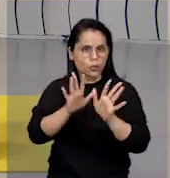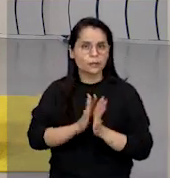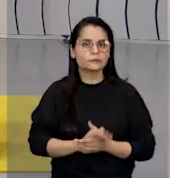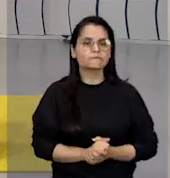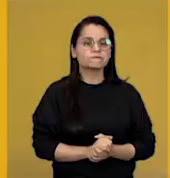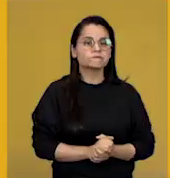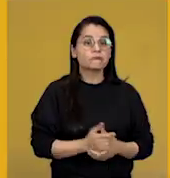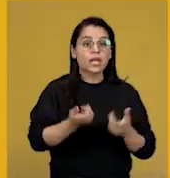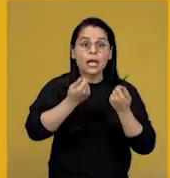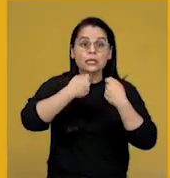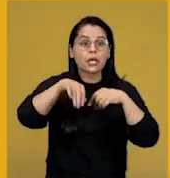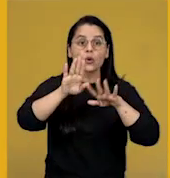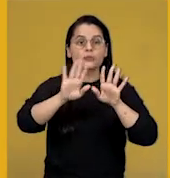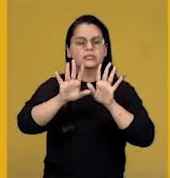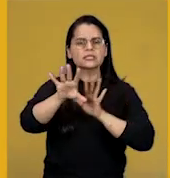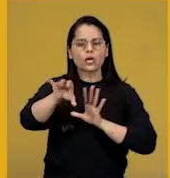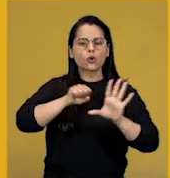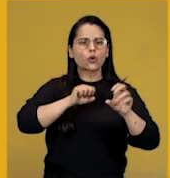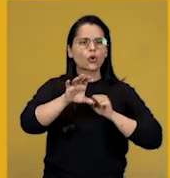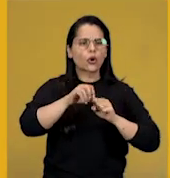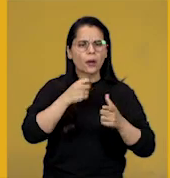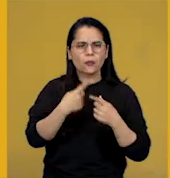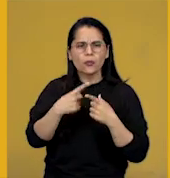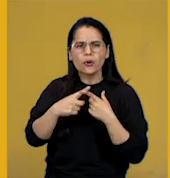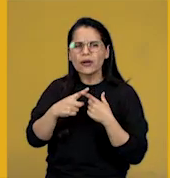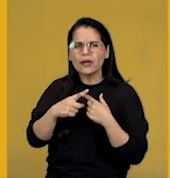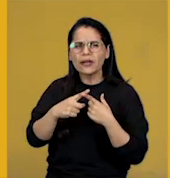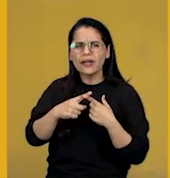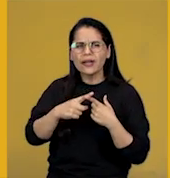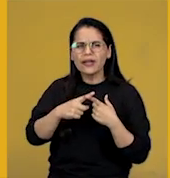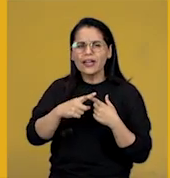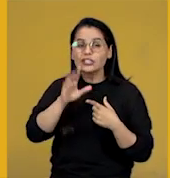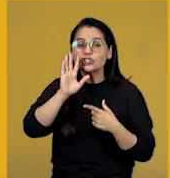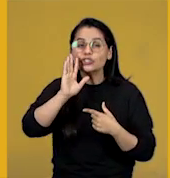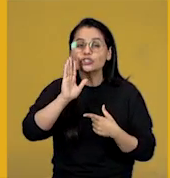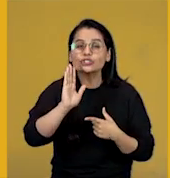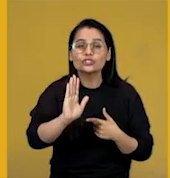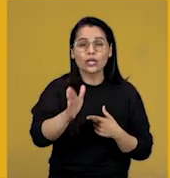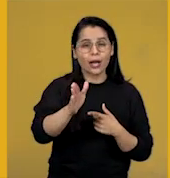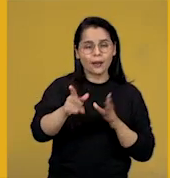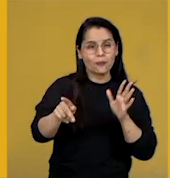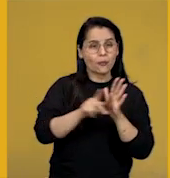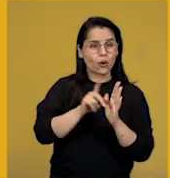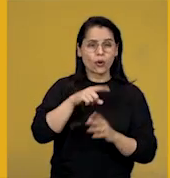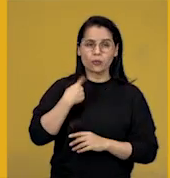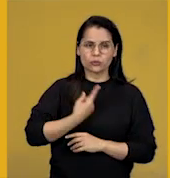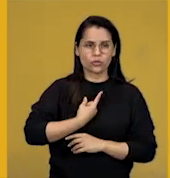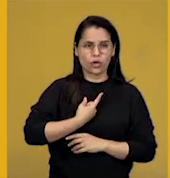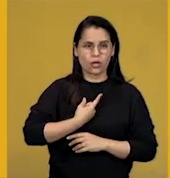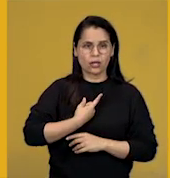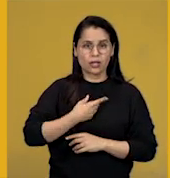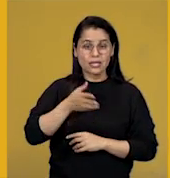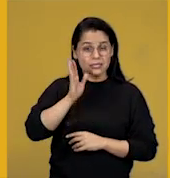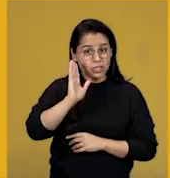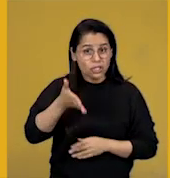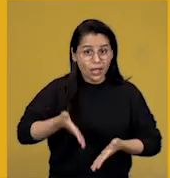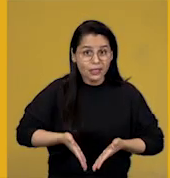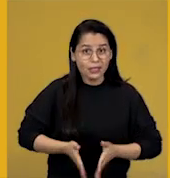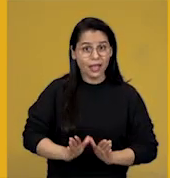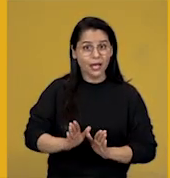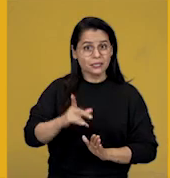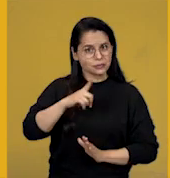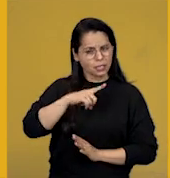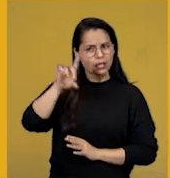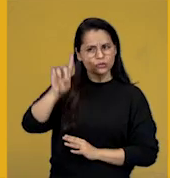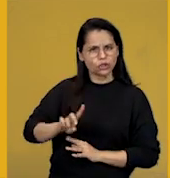Eles não precisam ser conquistados, por quê? Porque eles pertencem a nós desde o momento que nós nascemos.